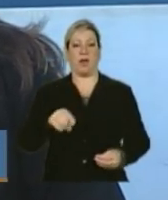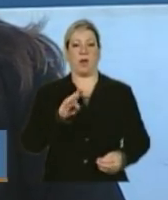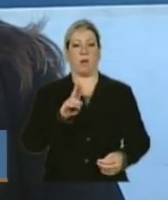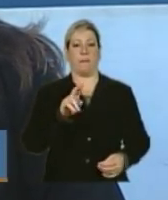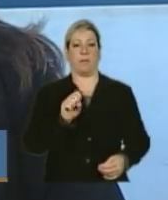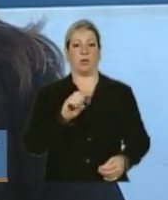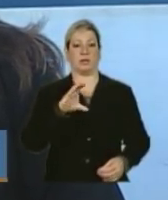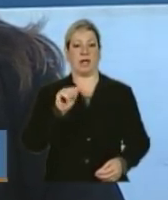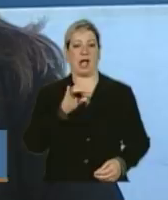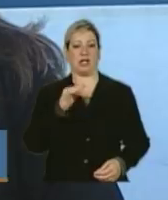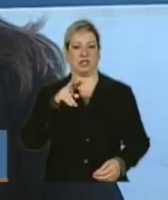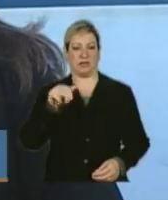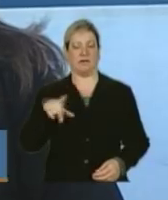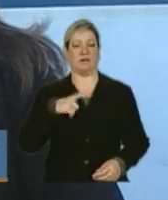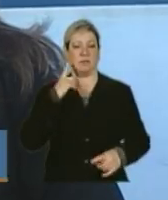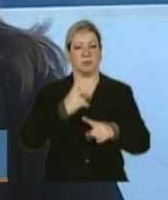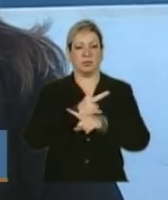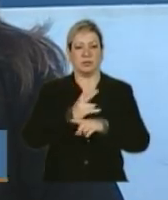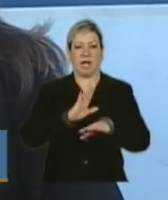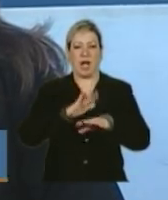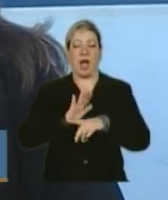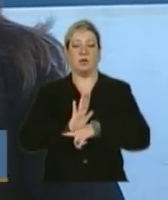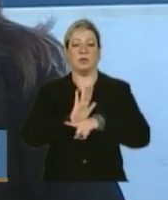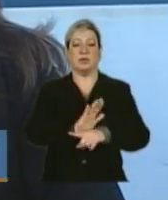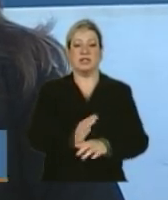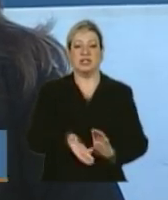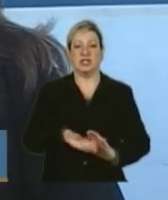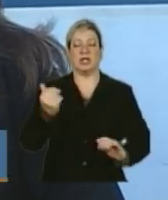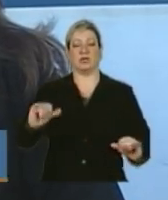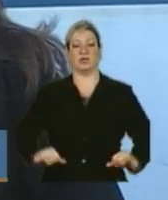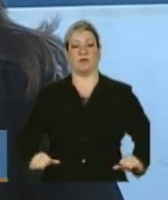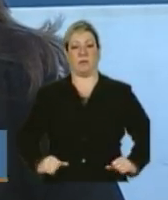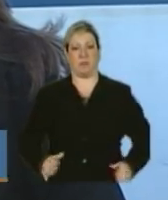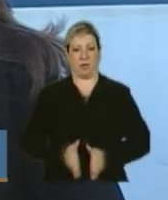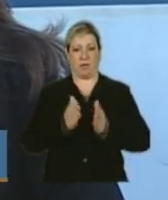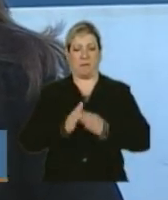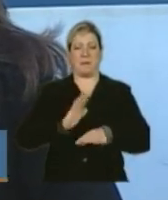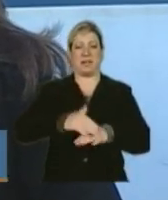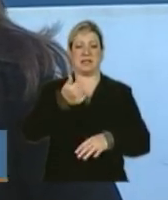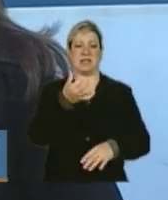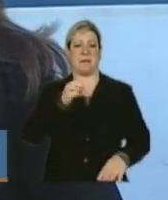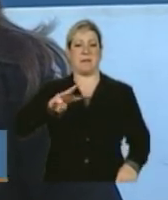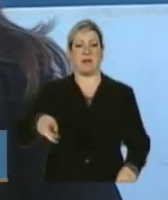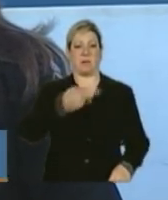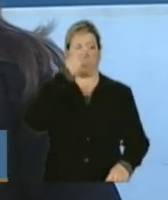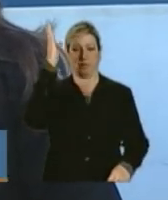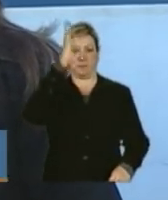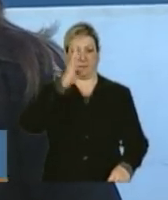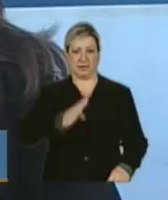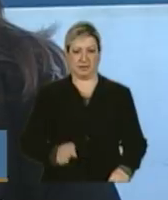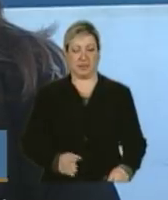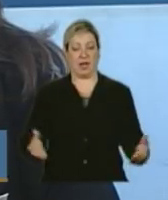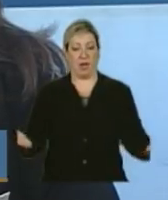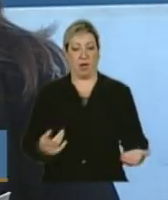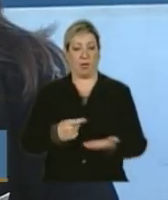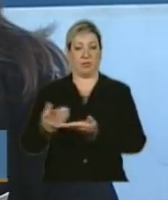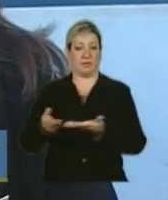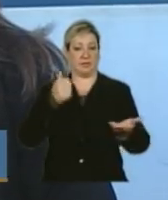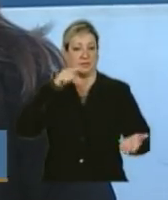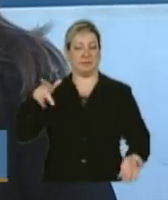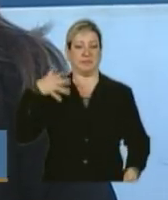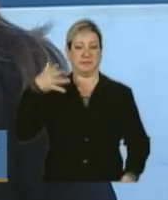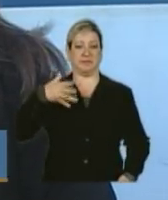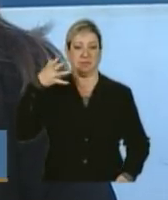extrema mais de 16 milhões de brasileiros. Para falar sobre esse assunto, convidamos a diretora do Departamento do Cadastro Único da